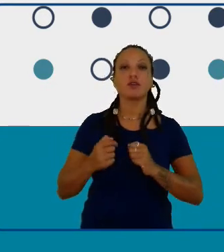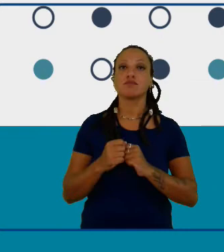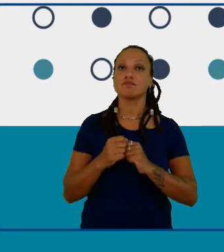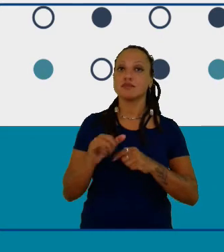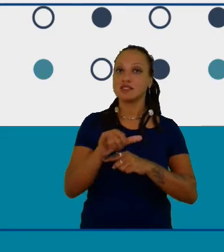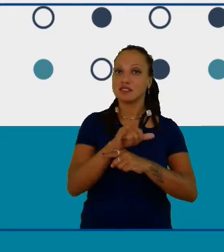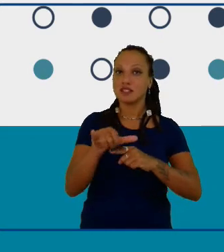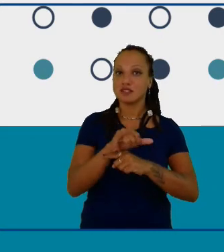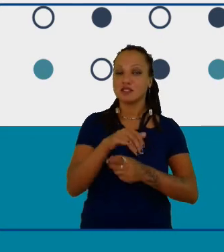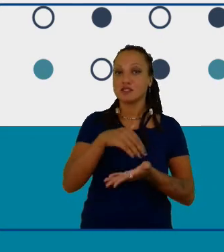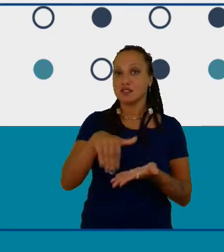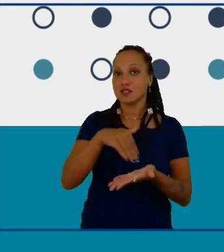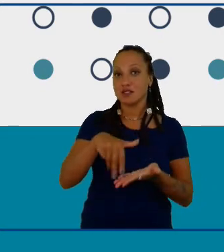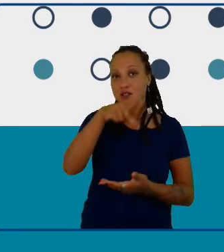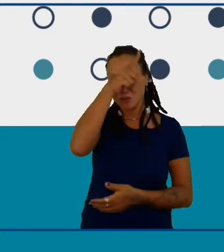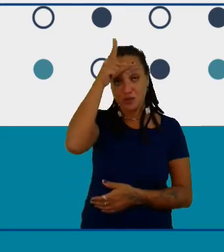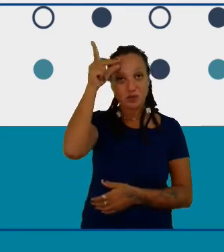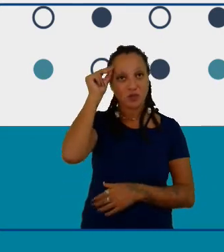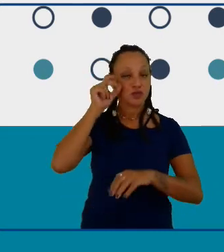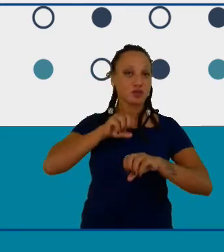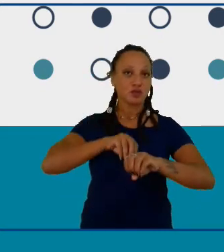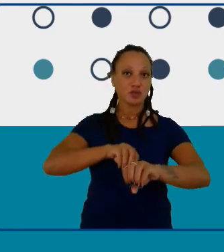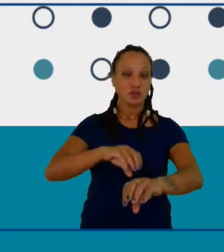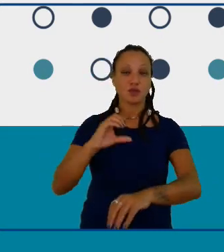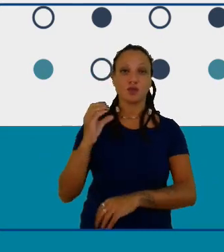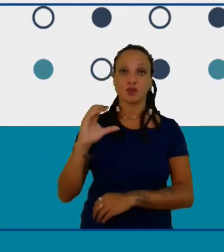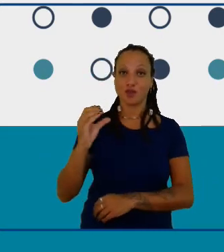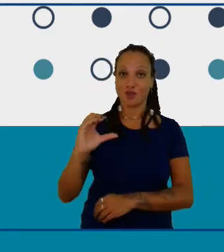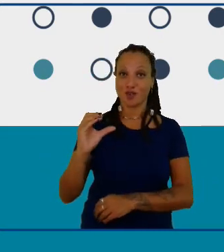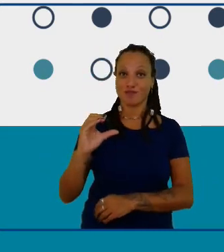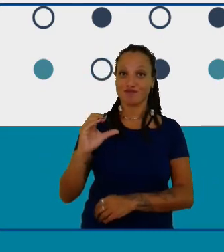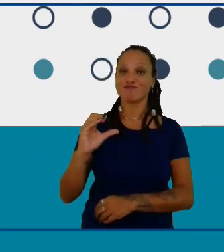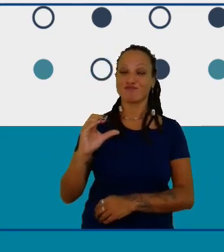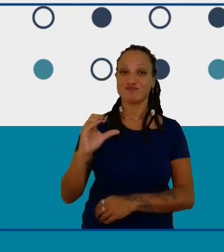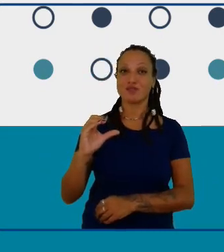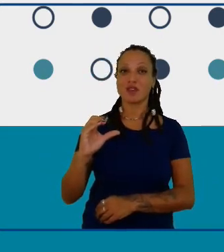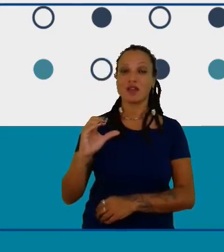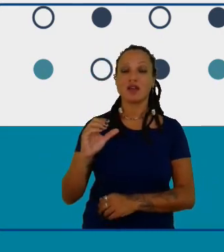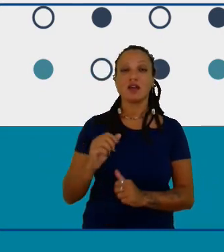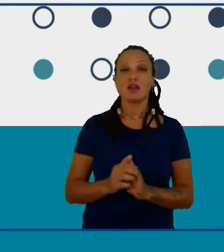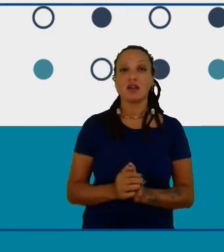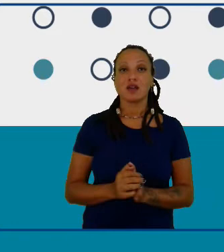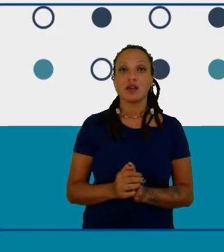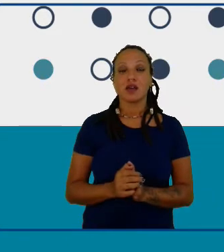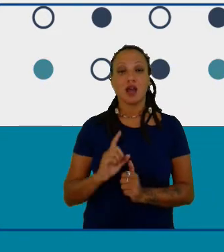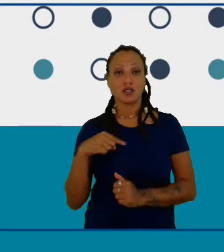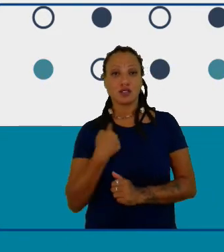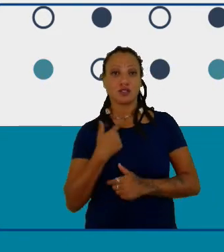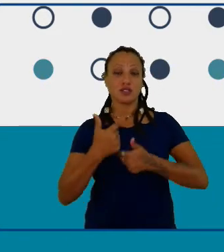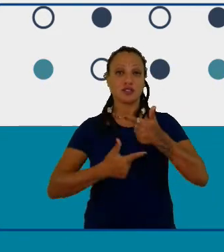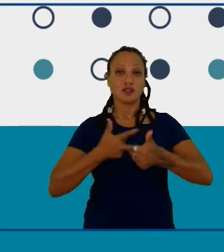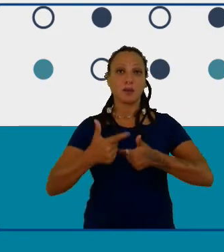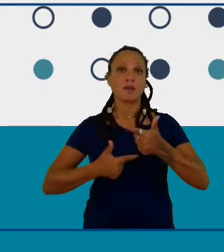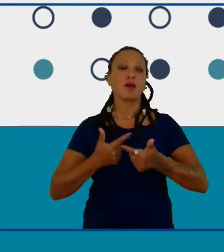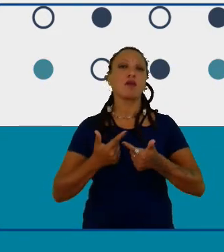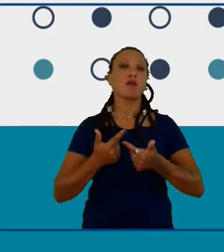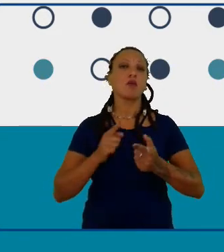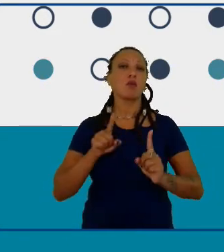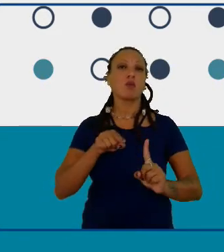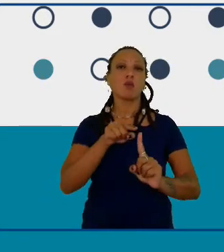Secretaria Municipal de Educação de Niterói como dentro de um eixo que a gente trabalha a recuperação das